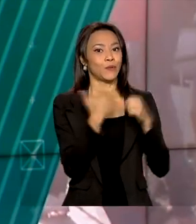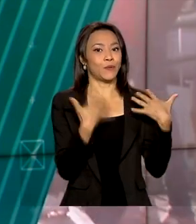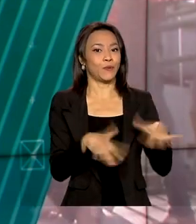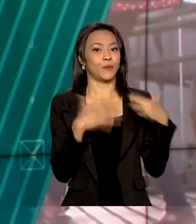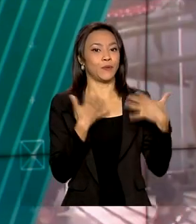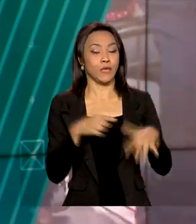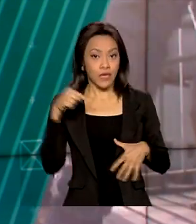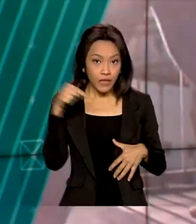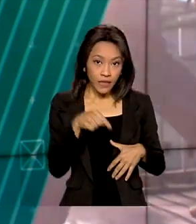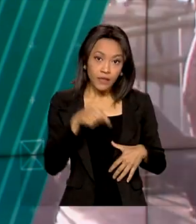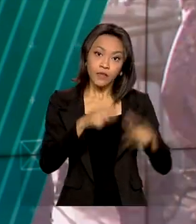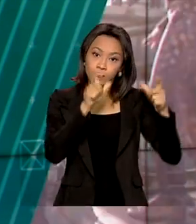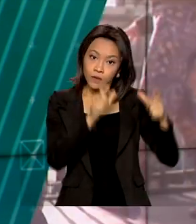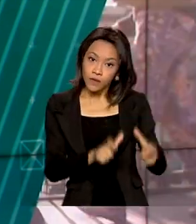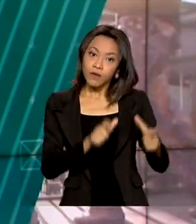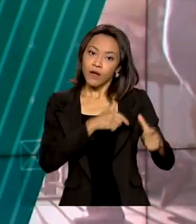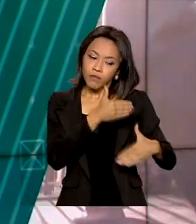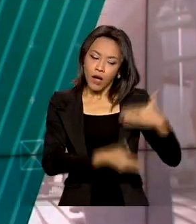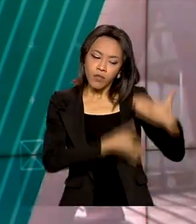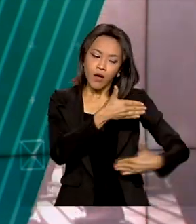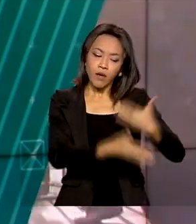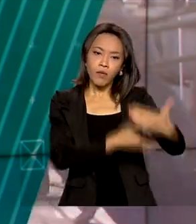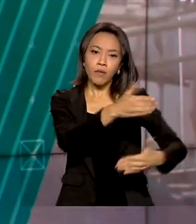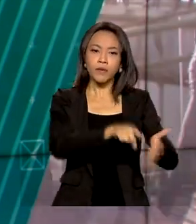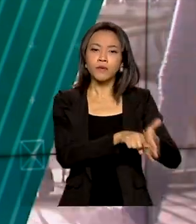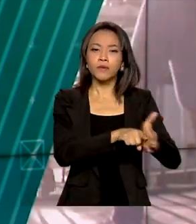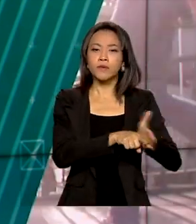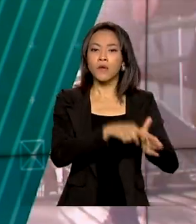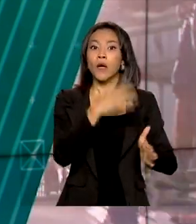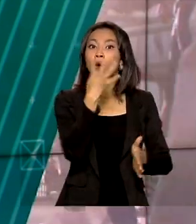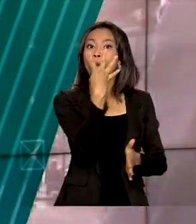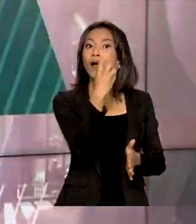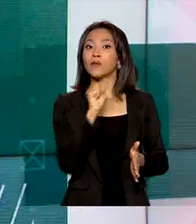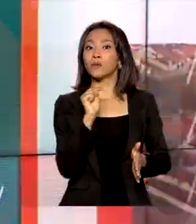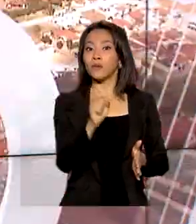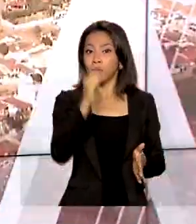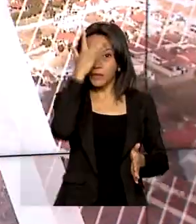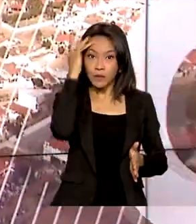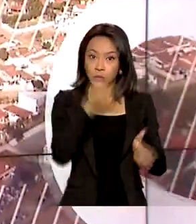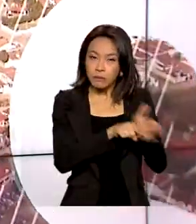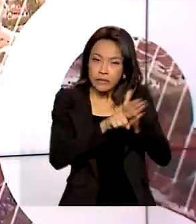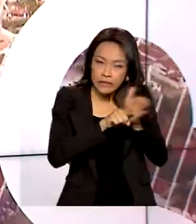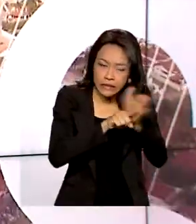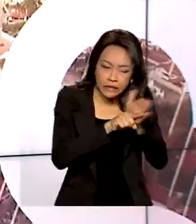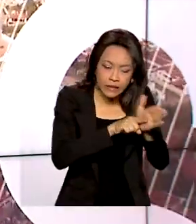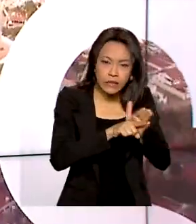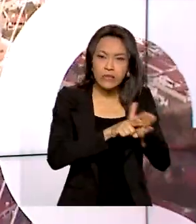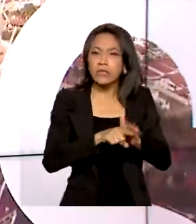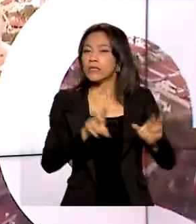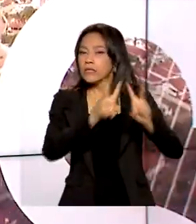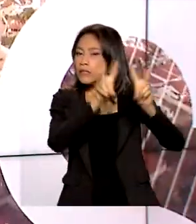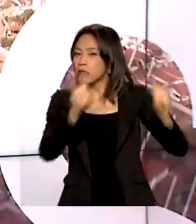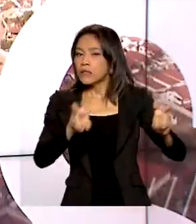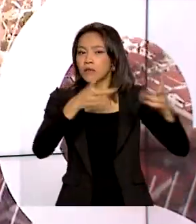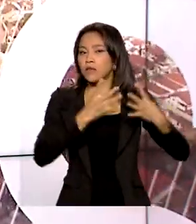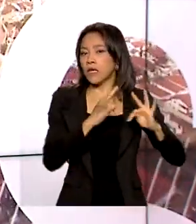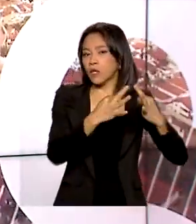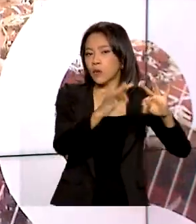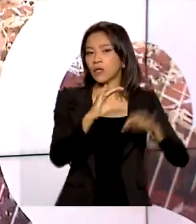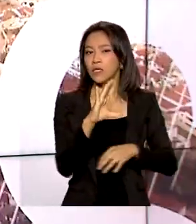o programa é desenvolvido, já passaram mais de 4 mil pesquisadores para a realização de estudos nas áreas de tecnologia,